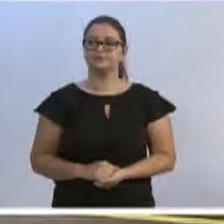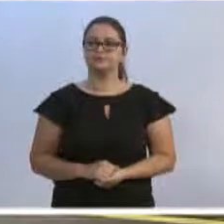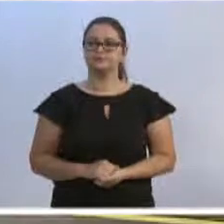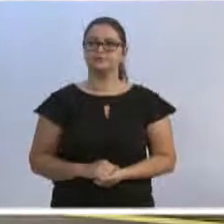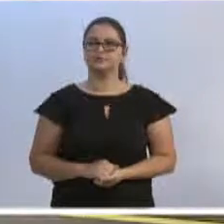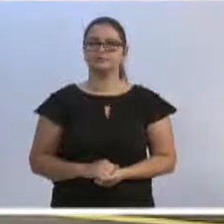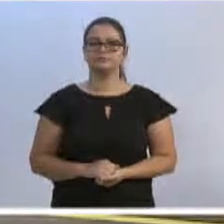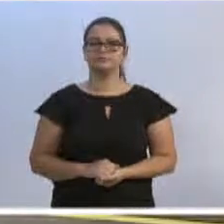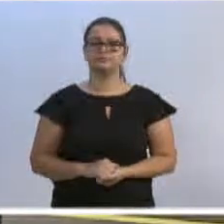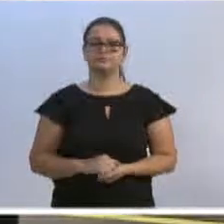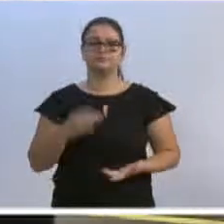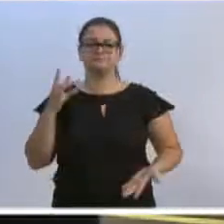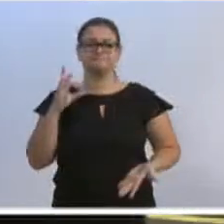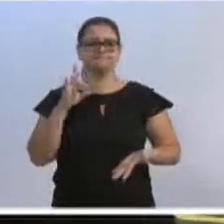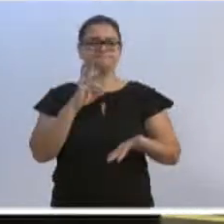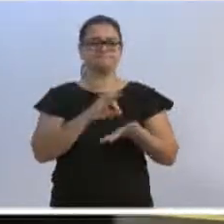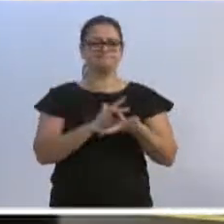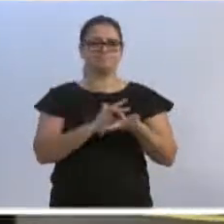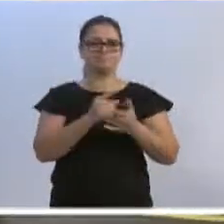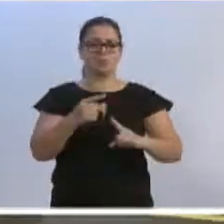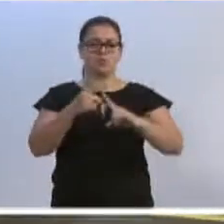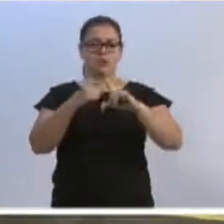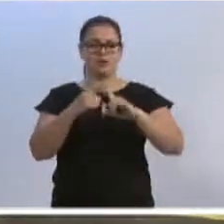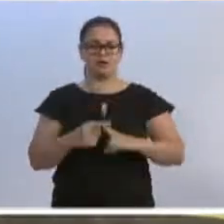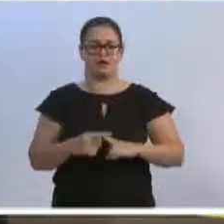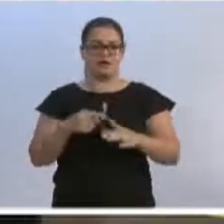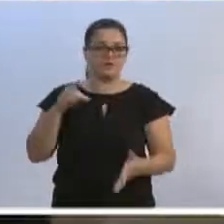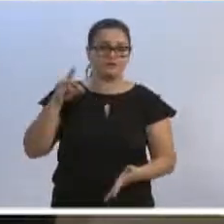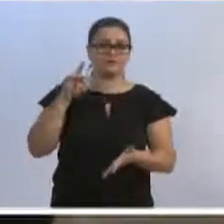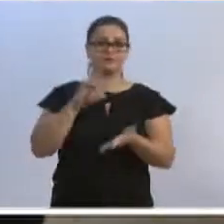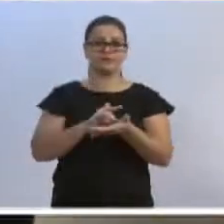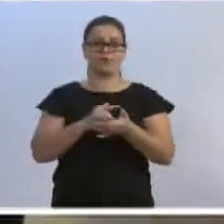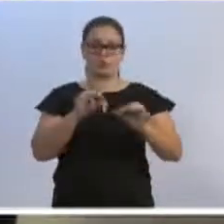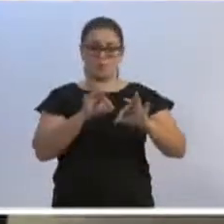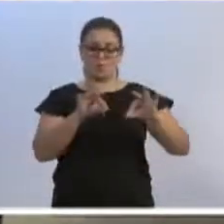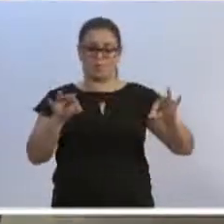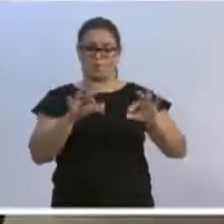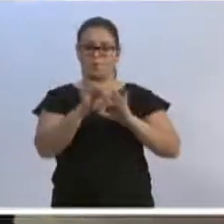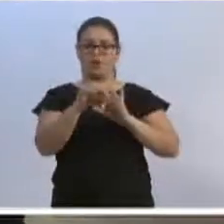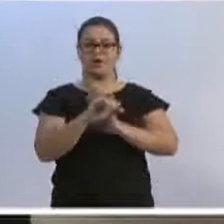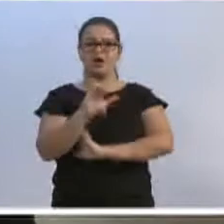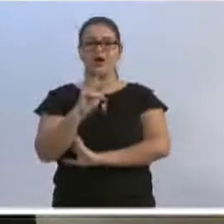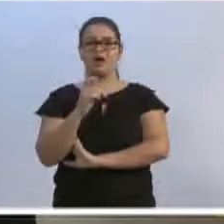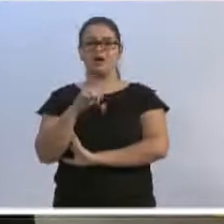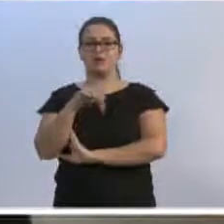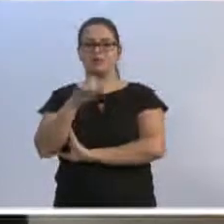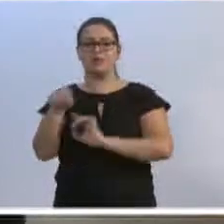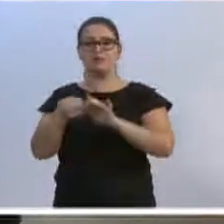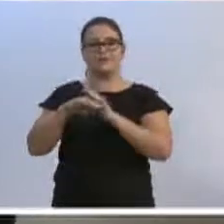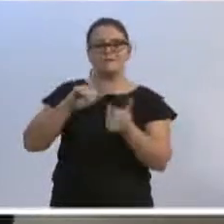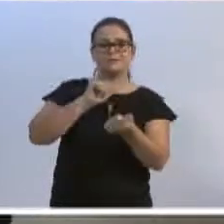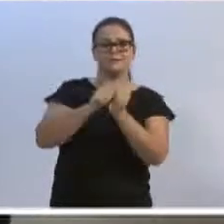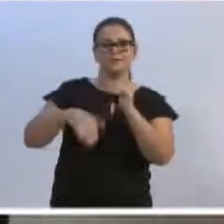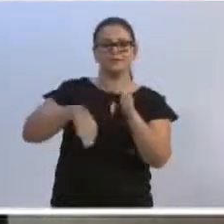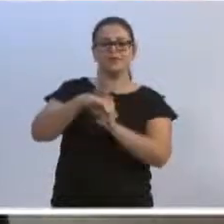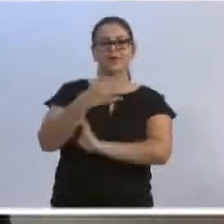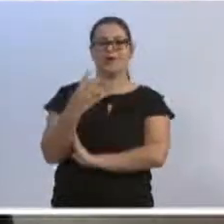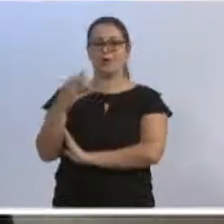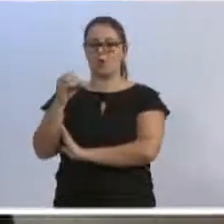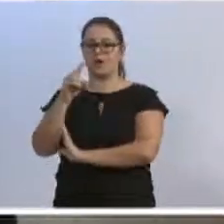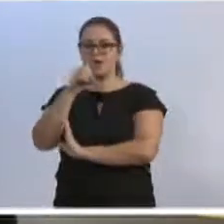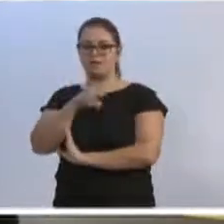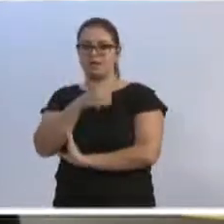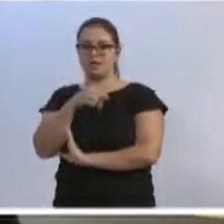A medida oficial para as competições oficiais, tanto do underbol como do futsal, é 40 por 20.